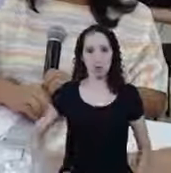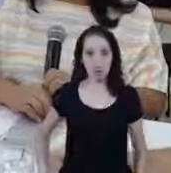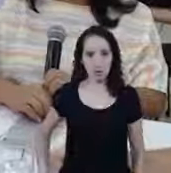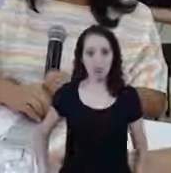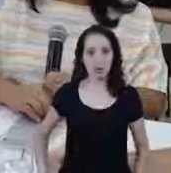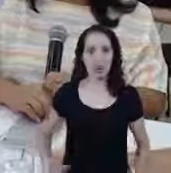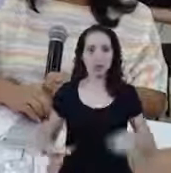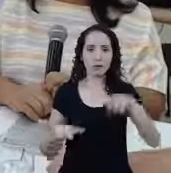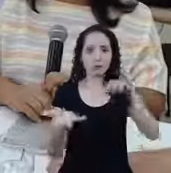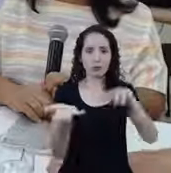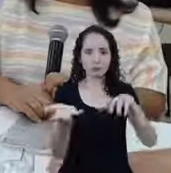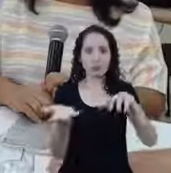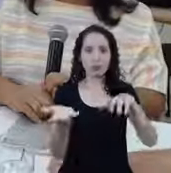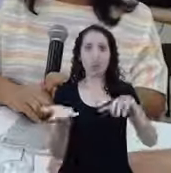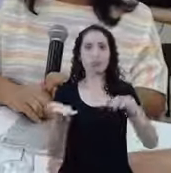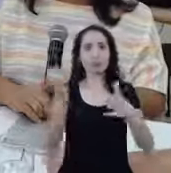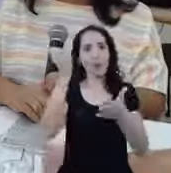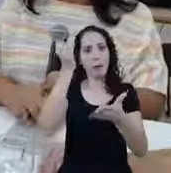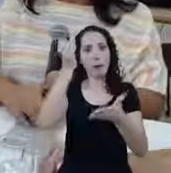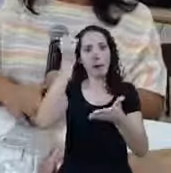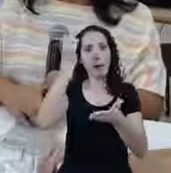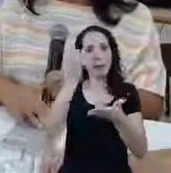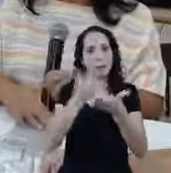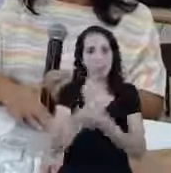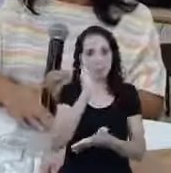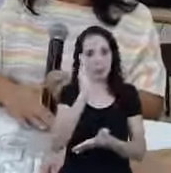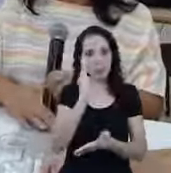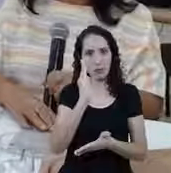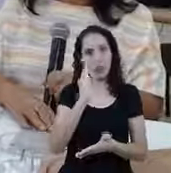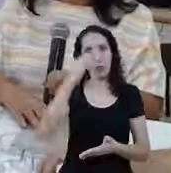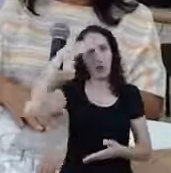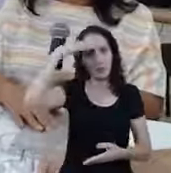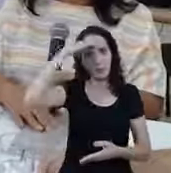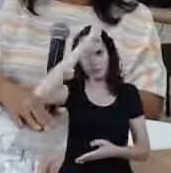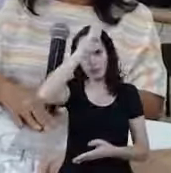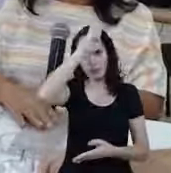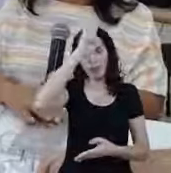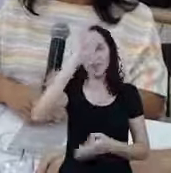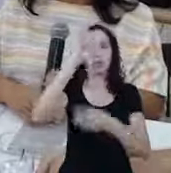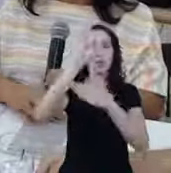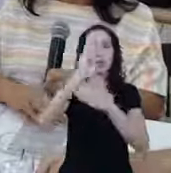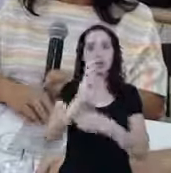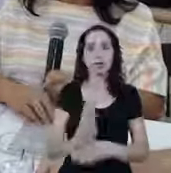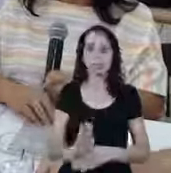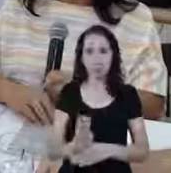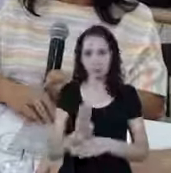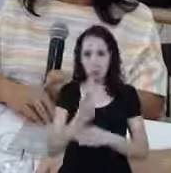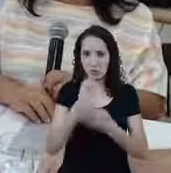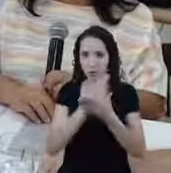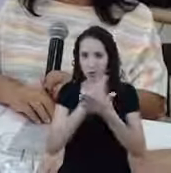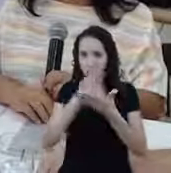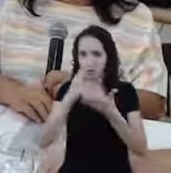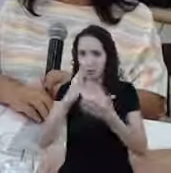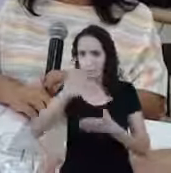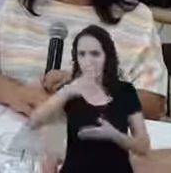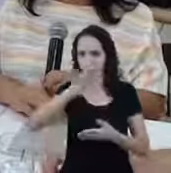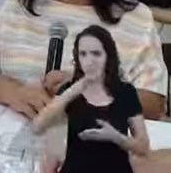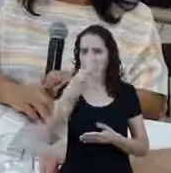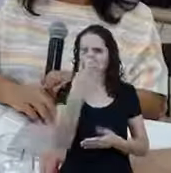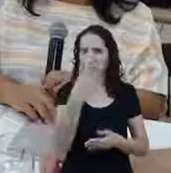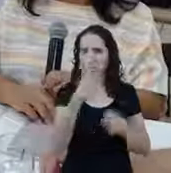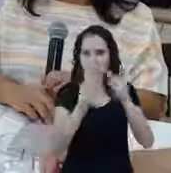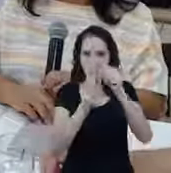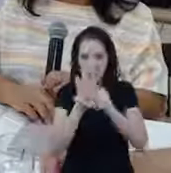o Congresso Nacional aprovou e foi sancionado pelo Presidente da República Um auxílio que a princípio vai durar três